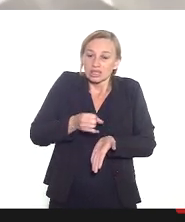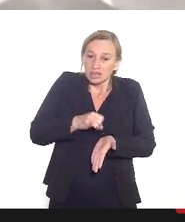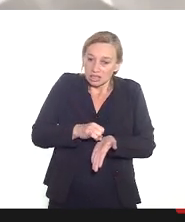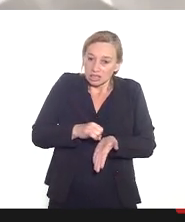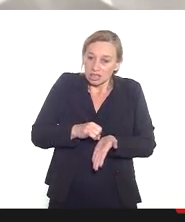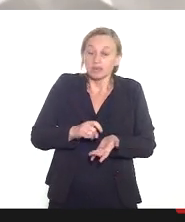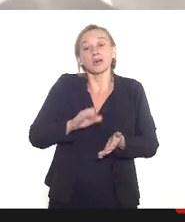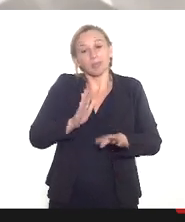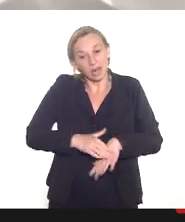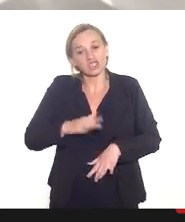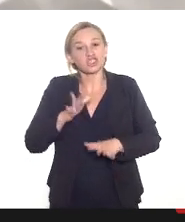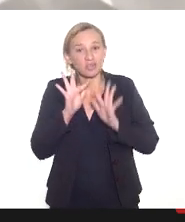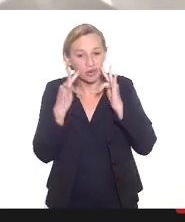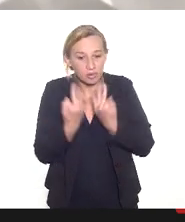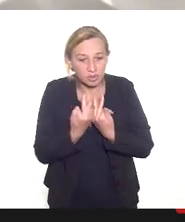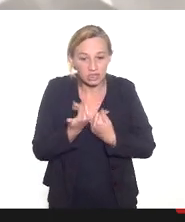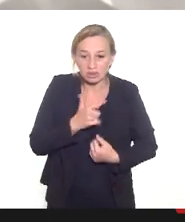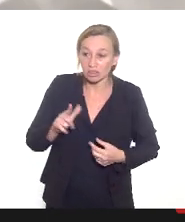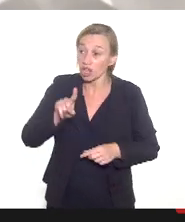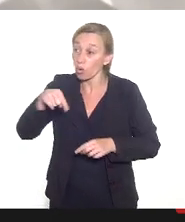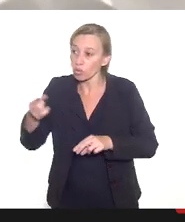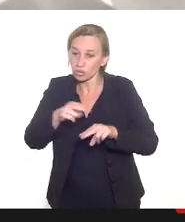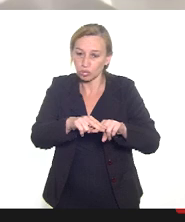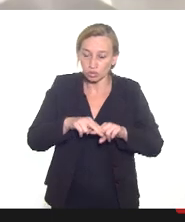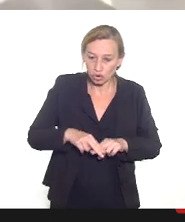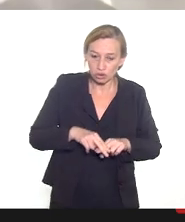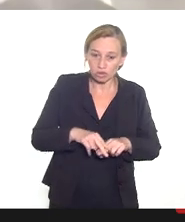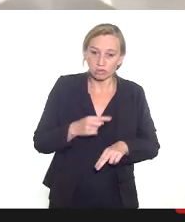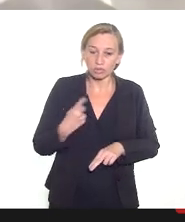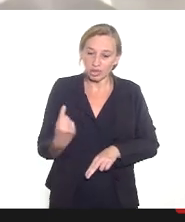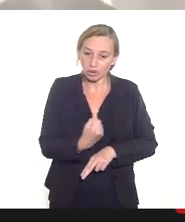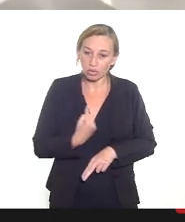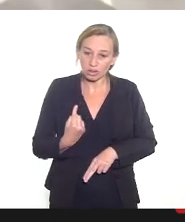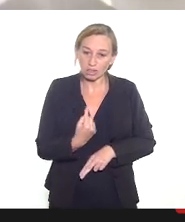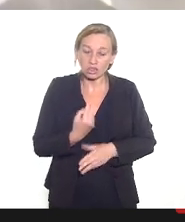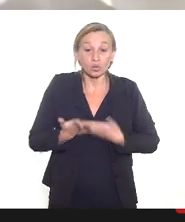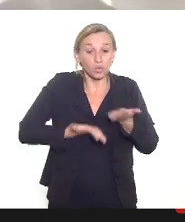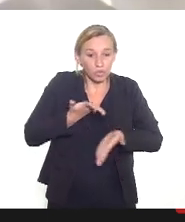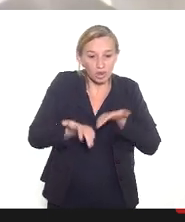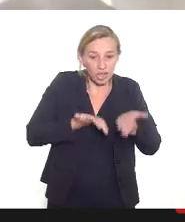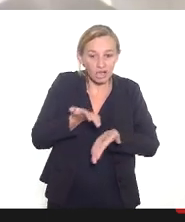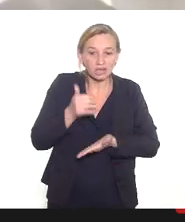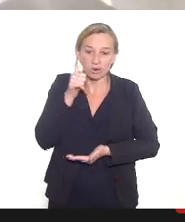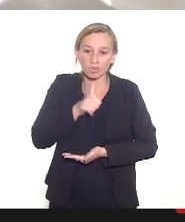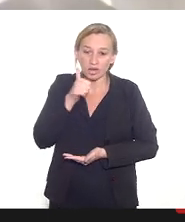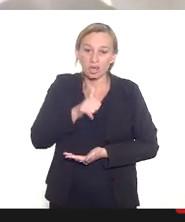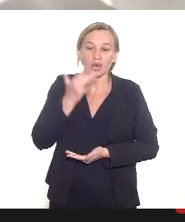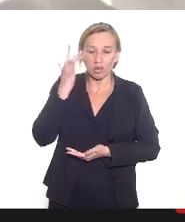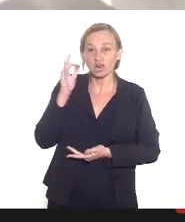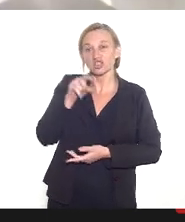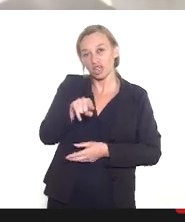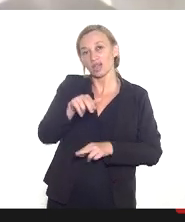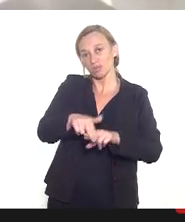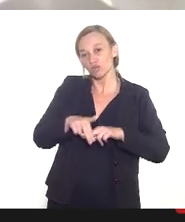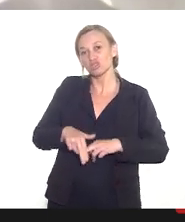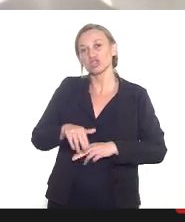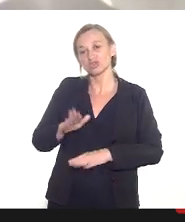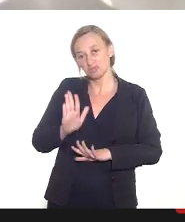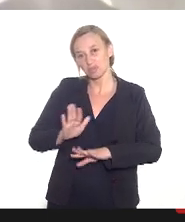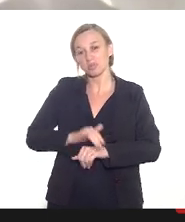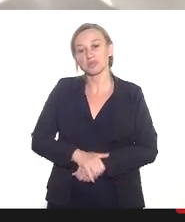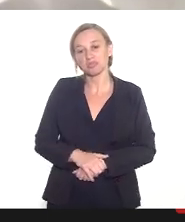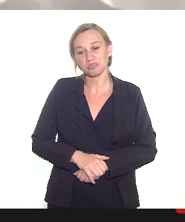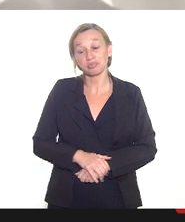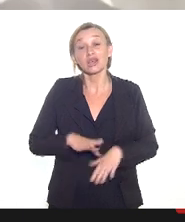sempre da sua família se não houver outro motivo para a gente cuidar das mulheres acho que esse motivo nos basta